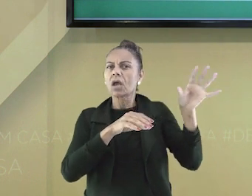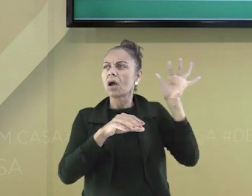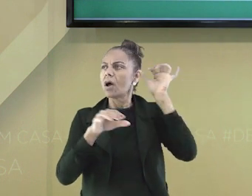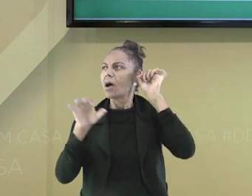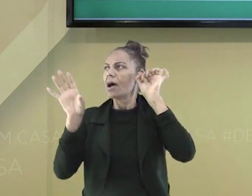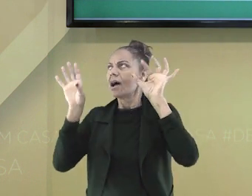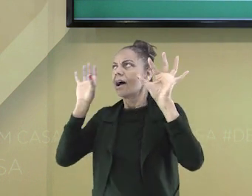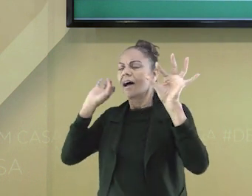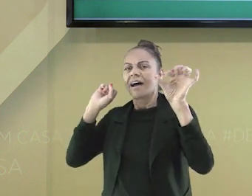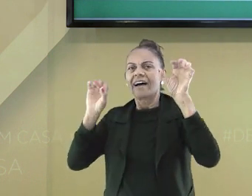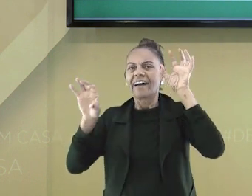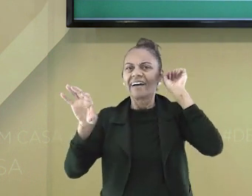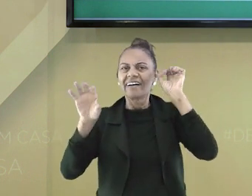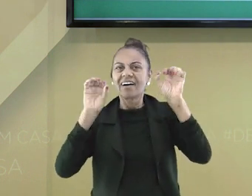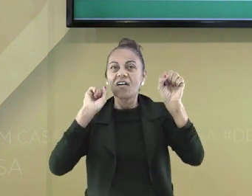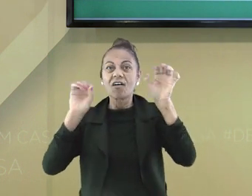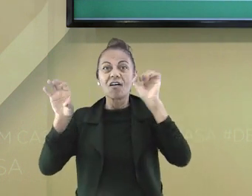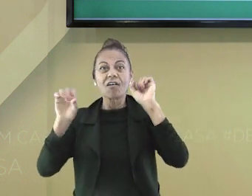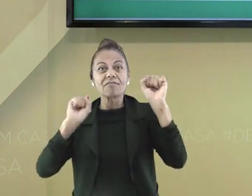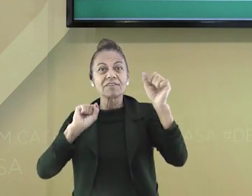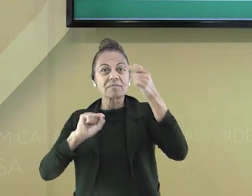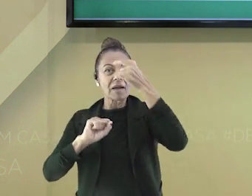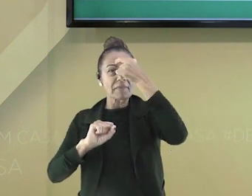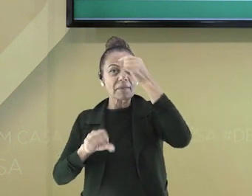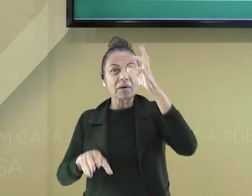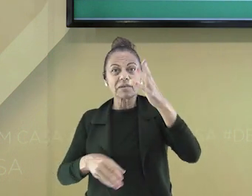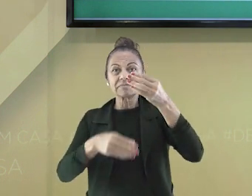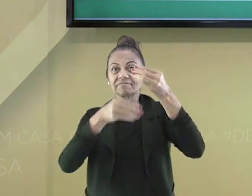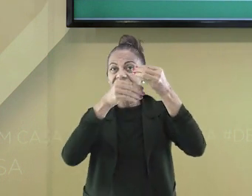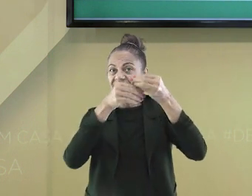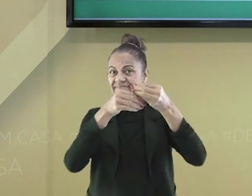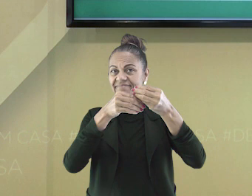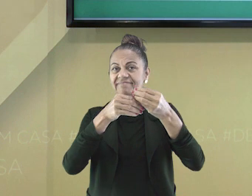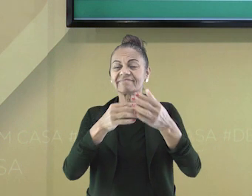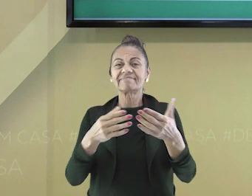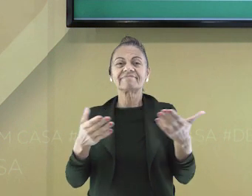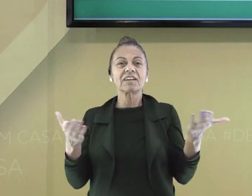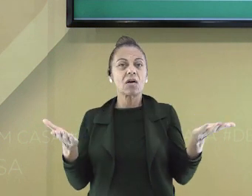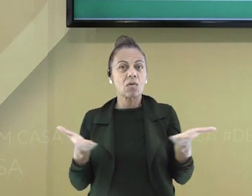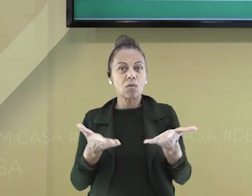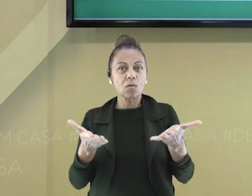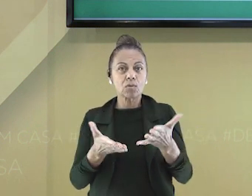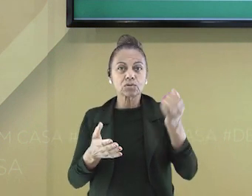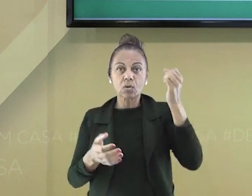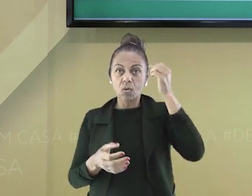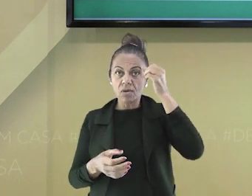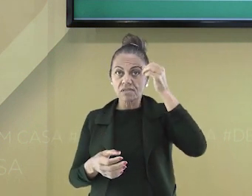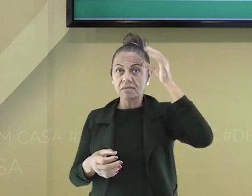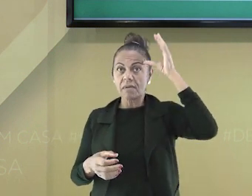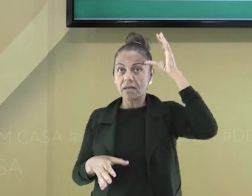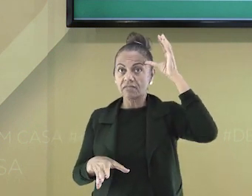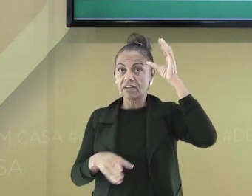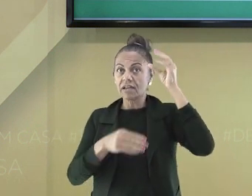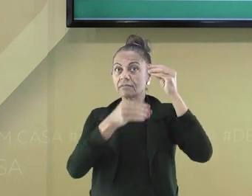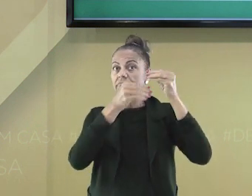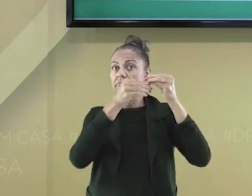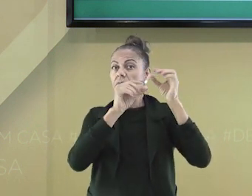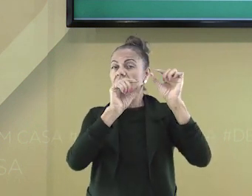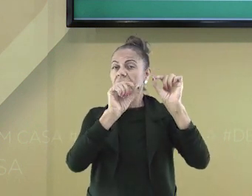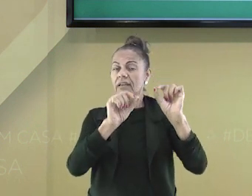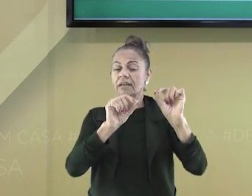do que ouvimos, vou contar uma história que vai acrescentar mais ainda o nosso conhecimento.